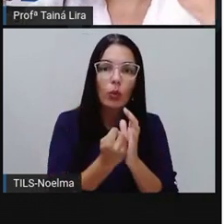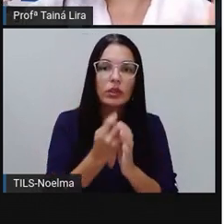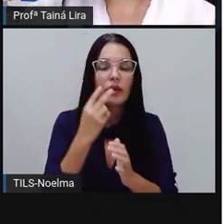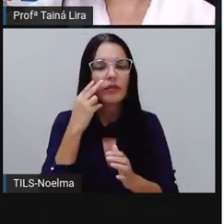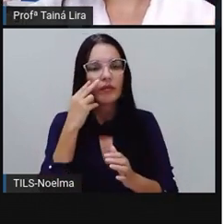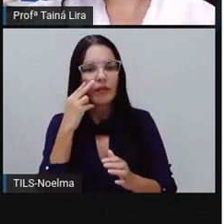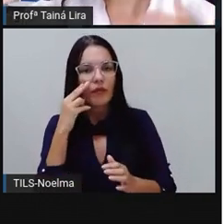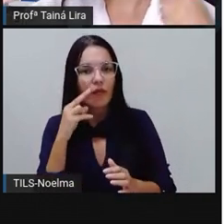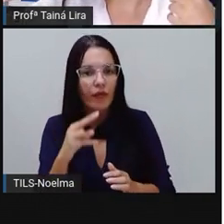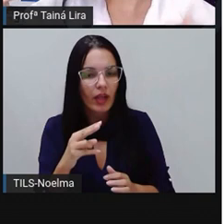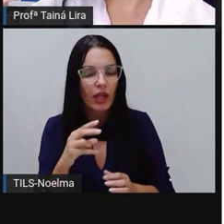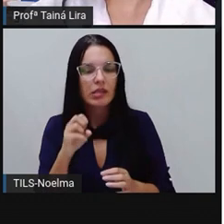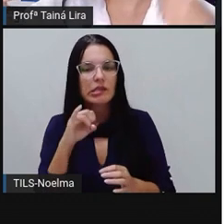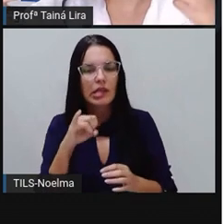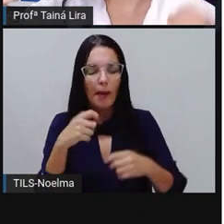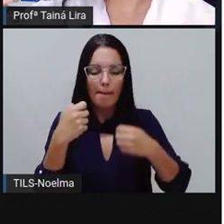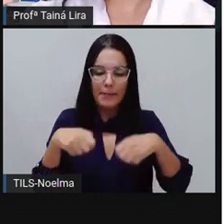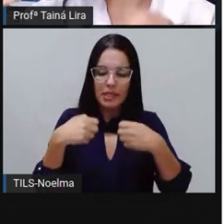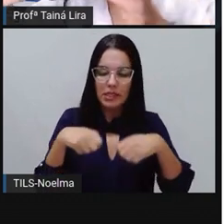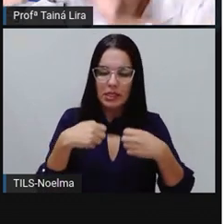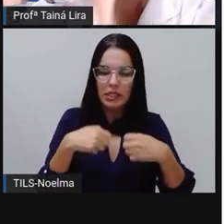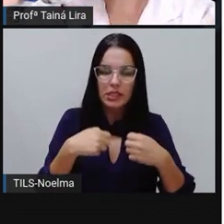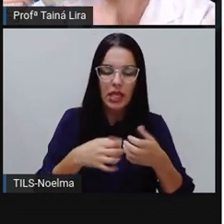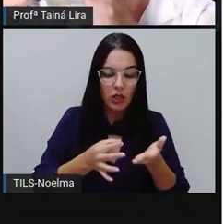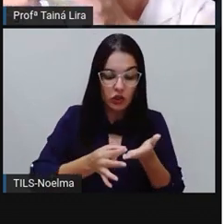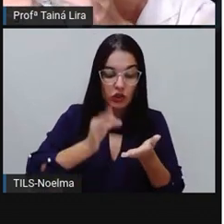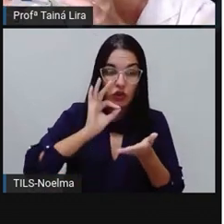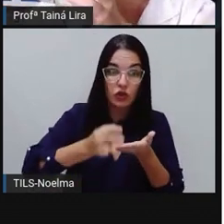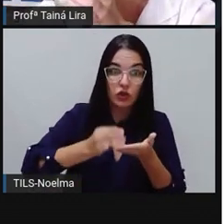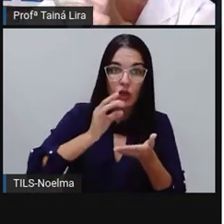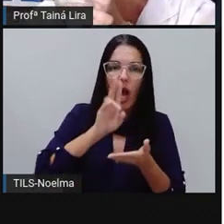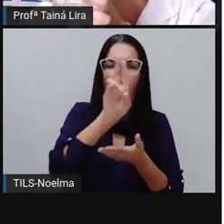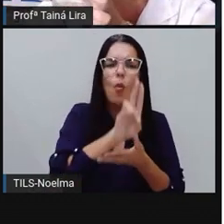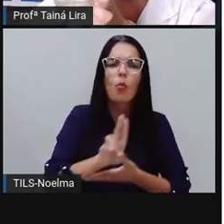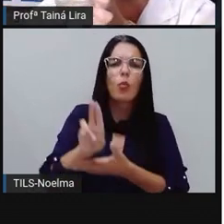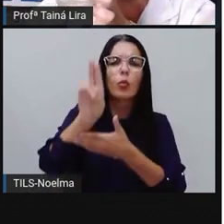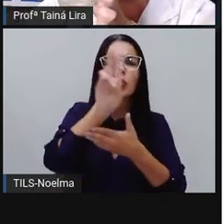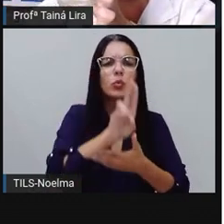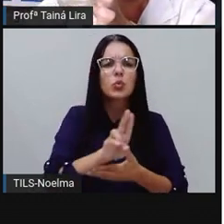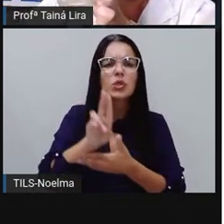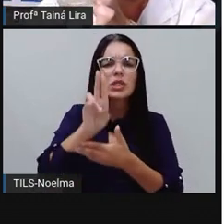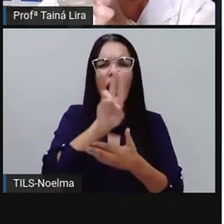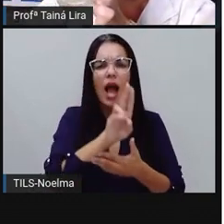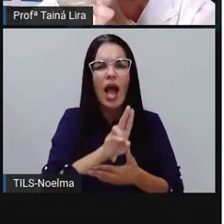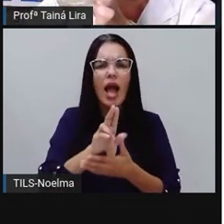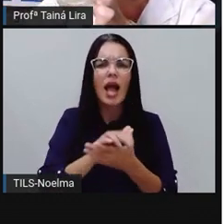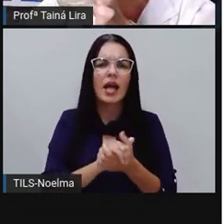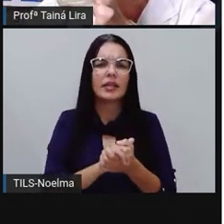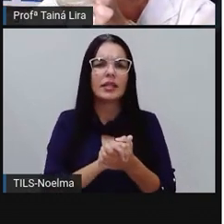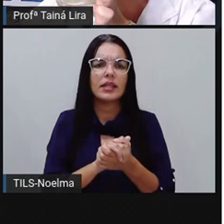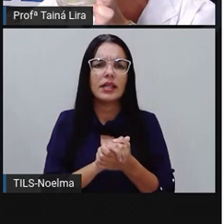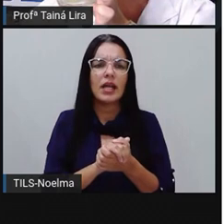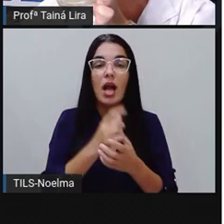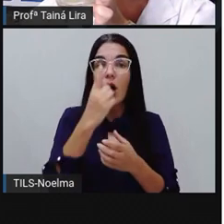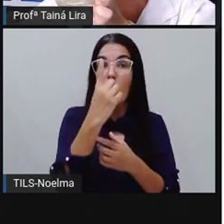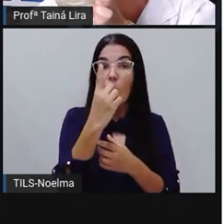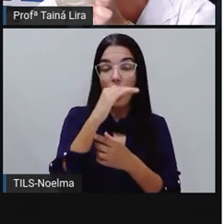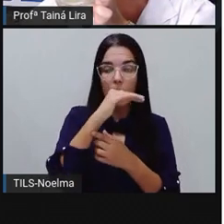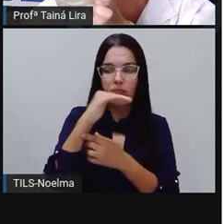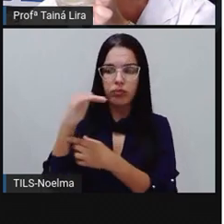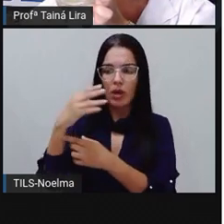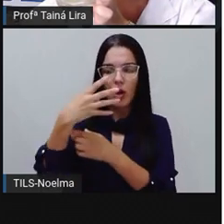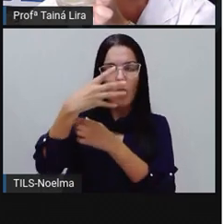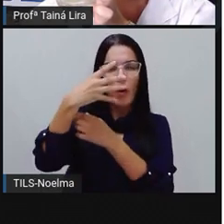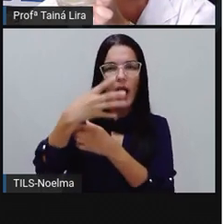numa receita, né, falando, utilize, e aí tem essa representação aqui, ó, o 1, o traço e o 4,